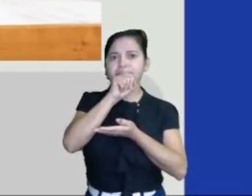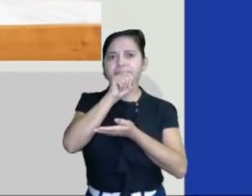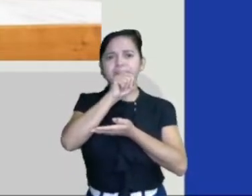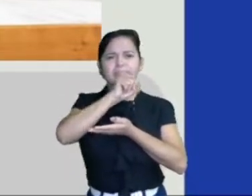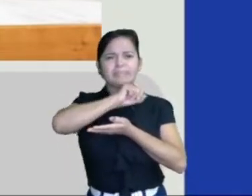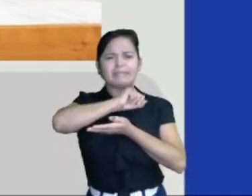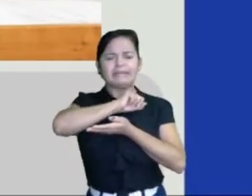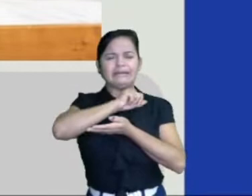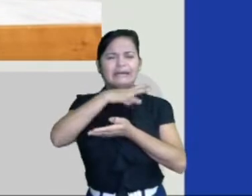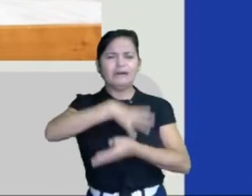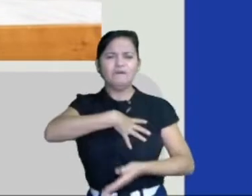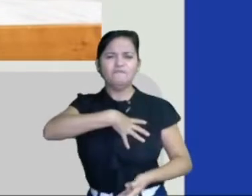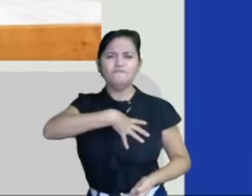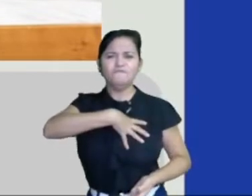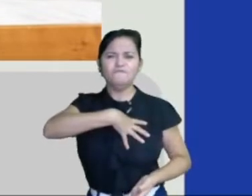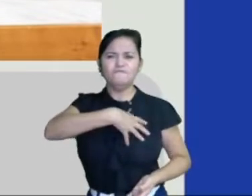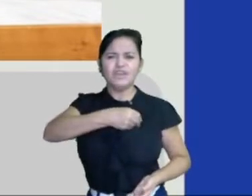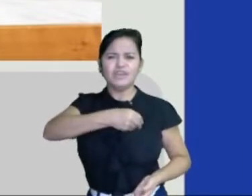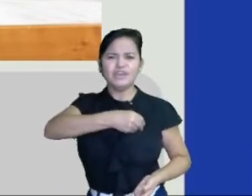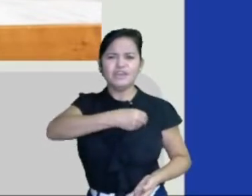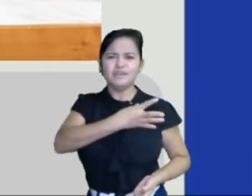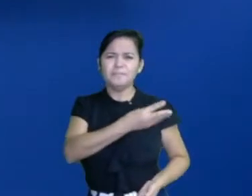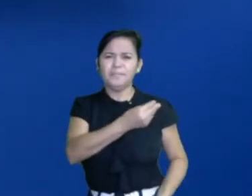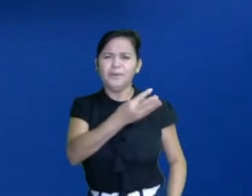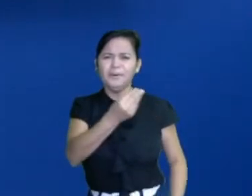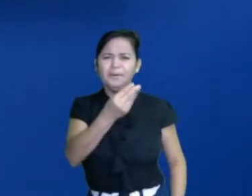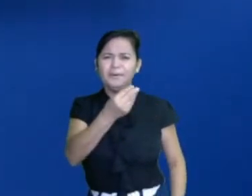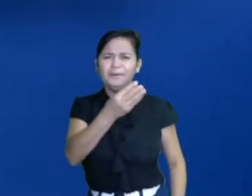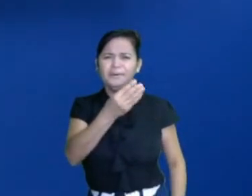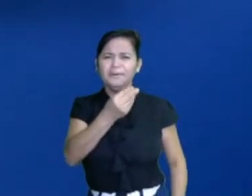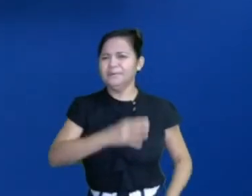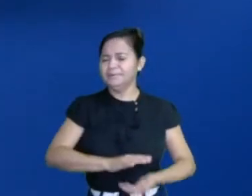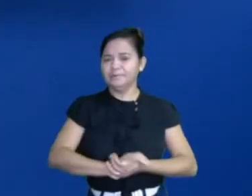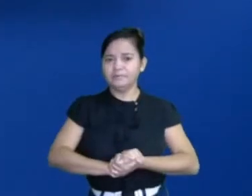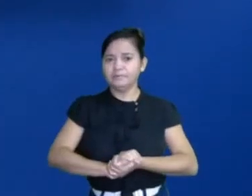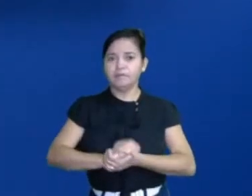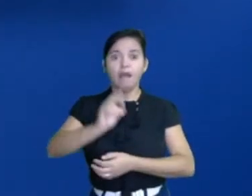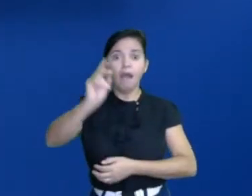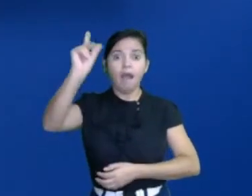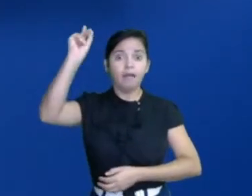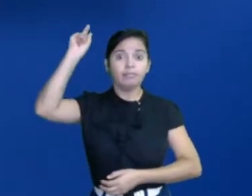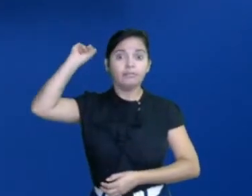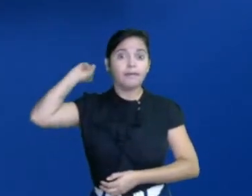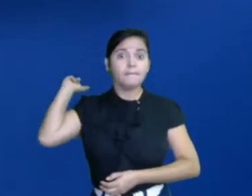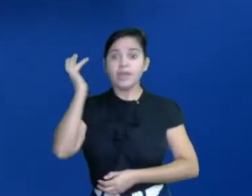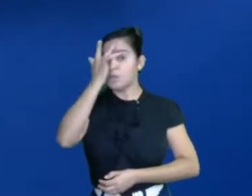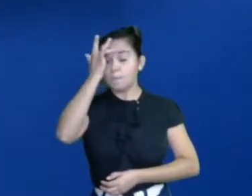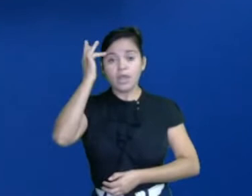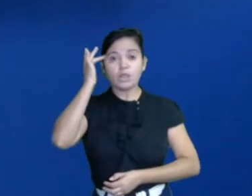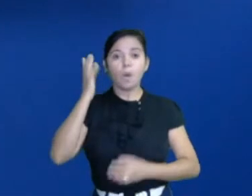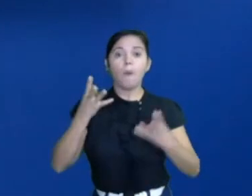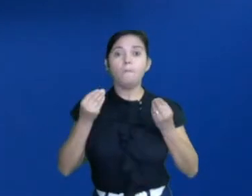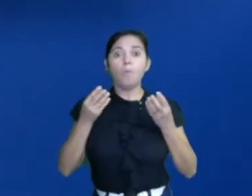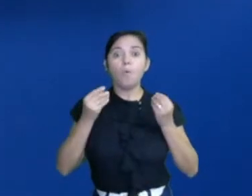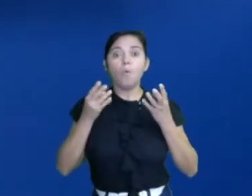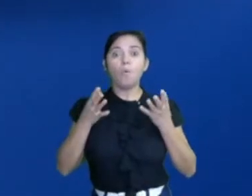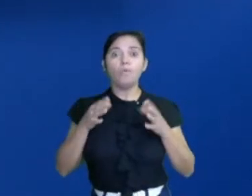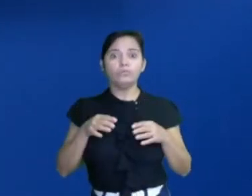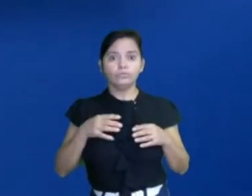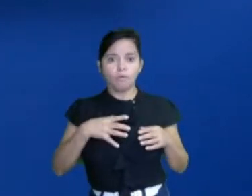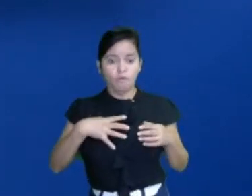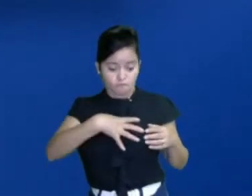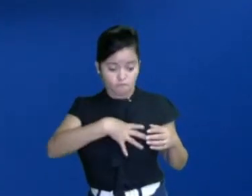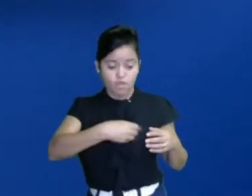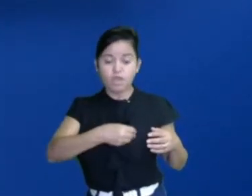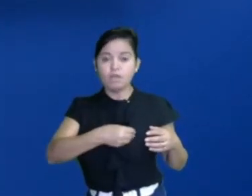monte de filhos. Antigamente, as pessoas tinham muitos filhos. Eu conheço famílias que tiveram